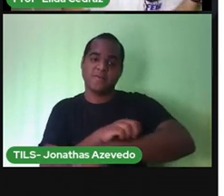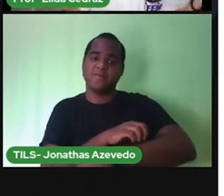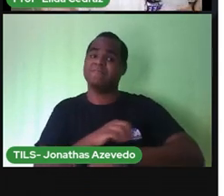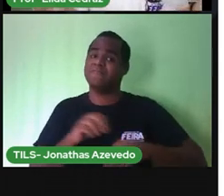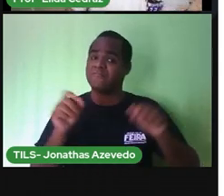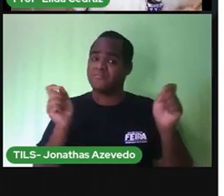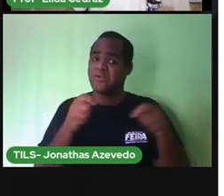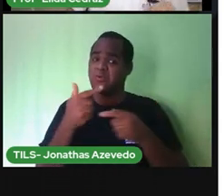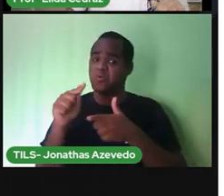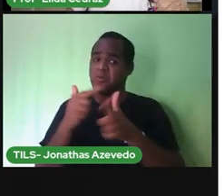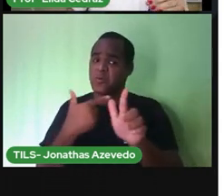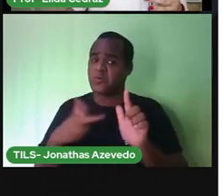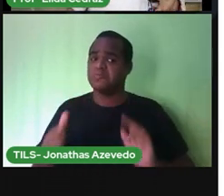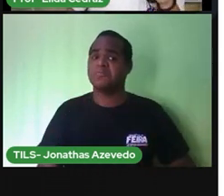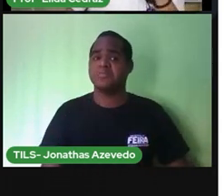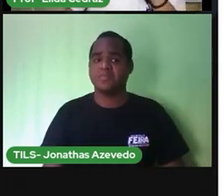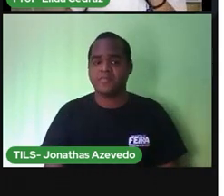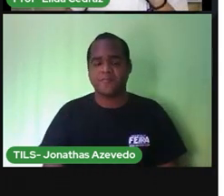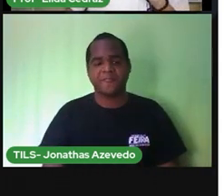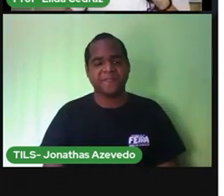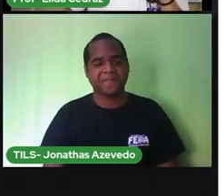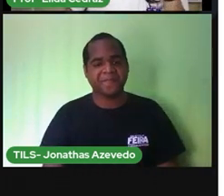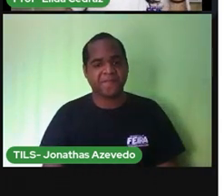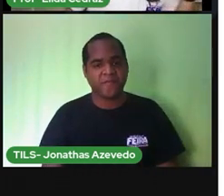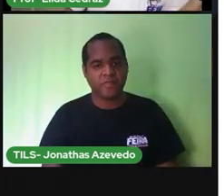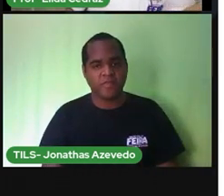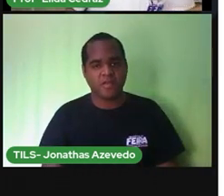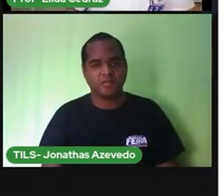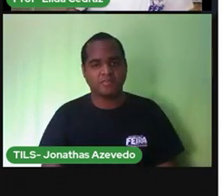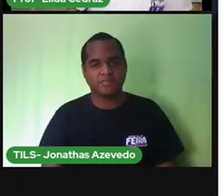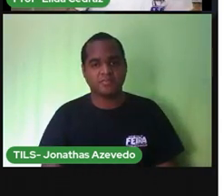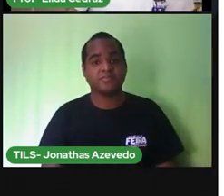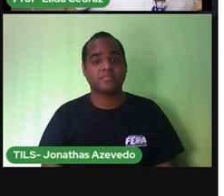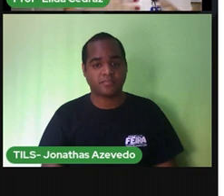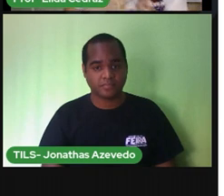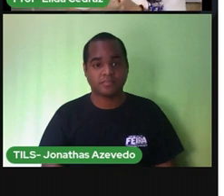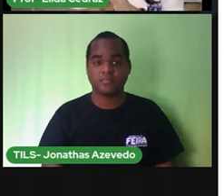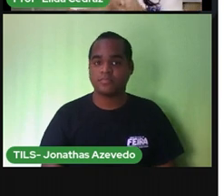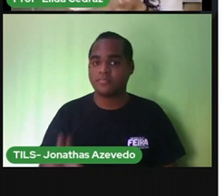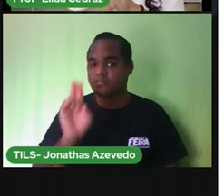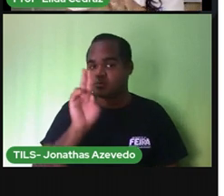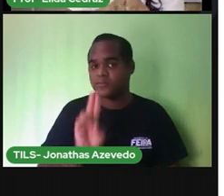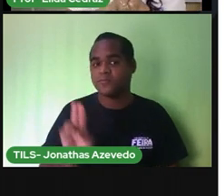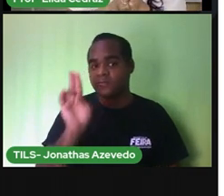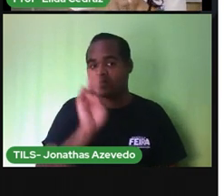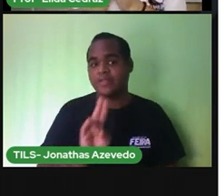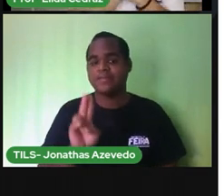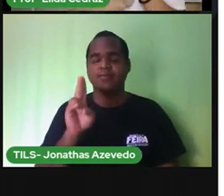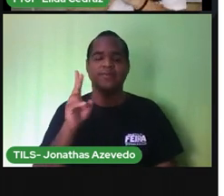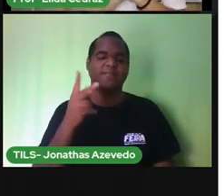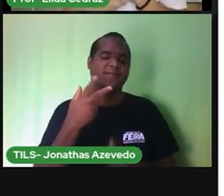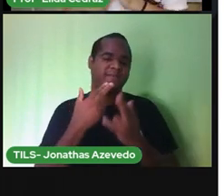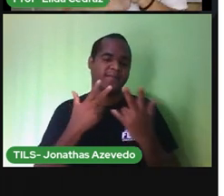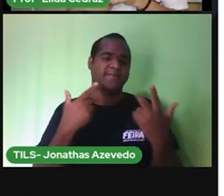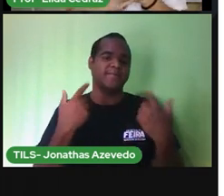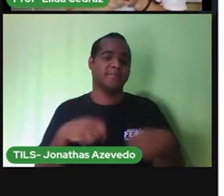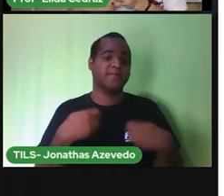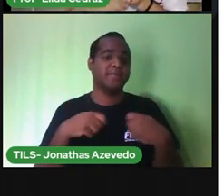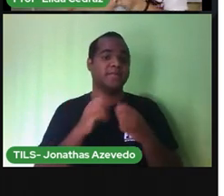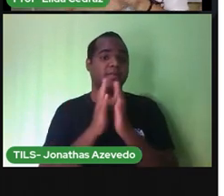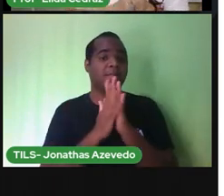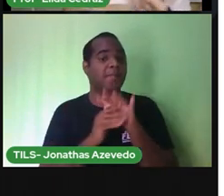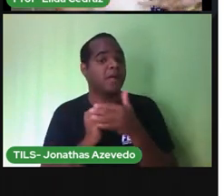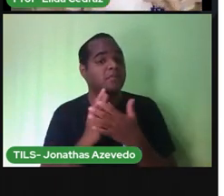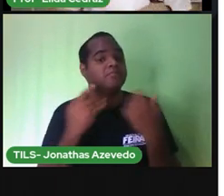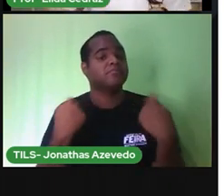fora outras coisas, né? Aí, quando nós usamos a higiene das mãos, lavar as mãos